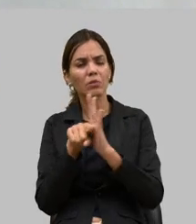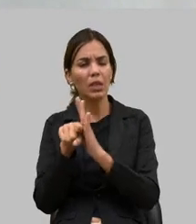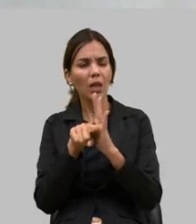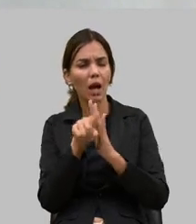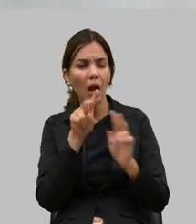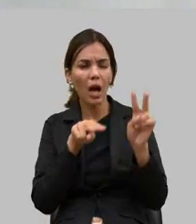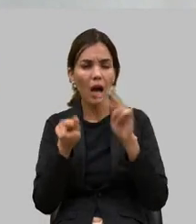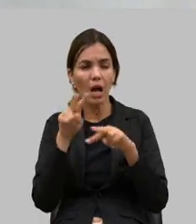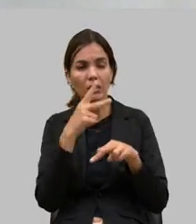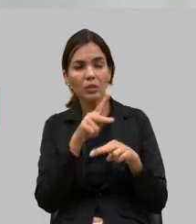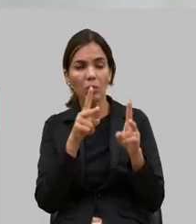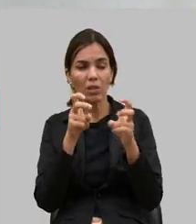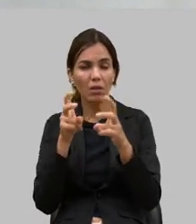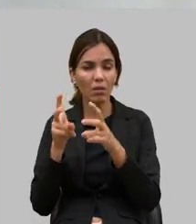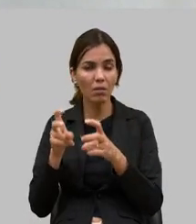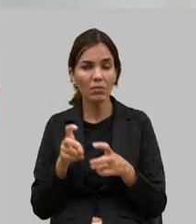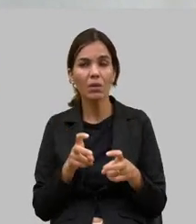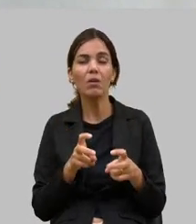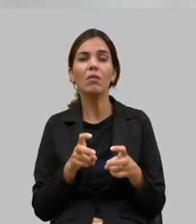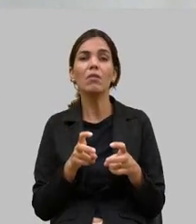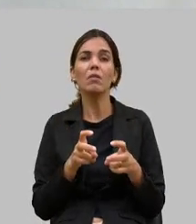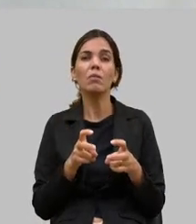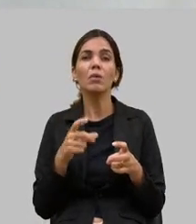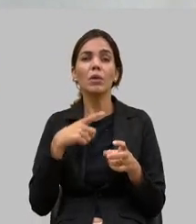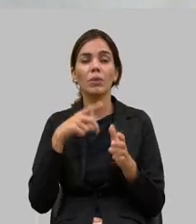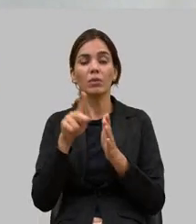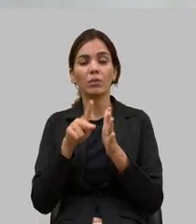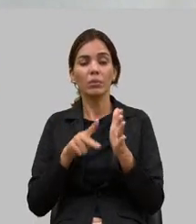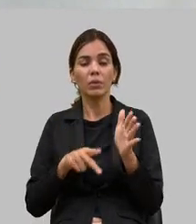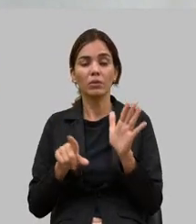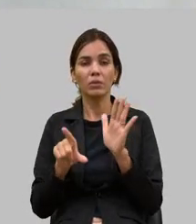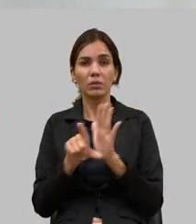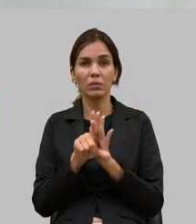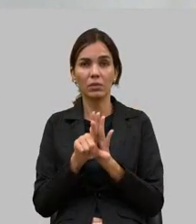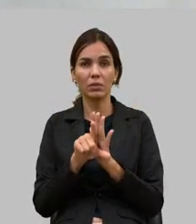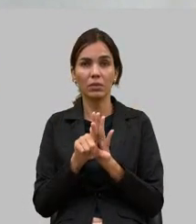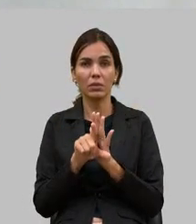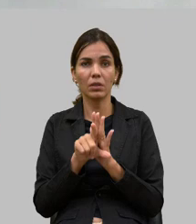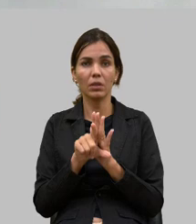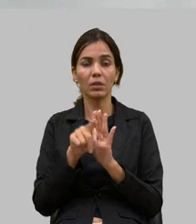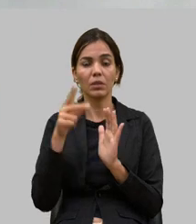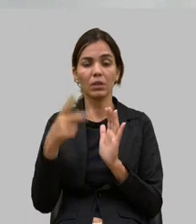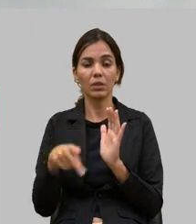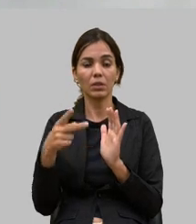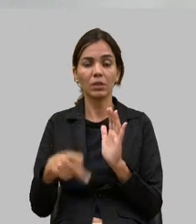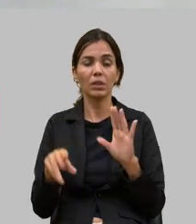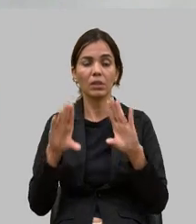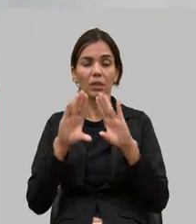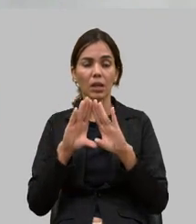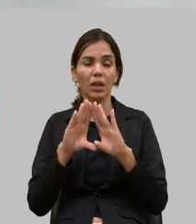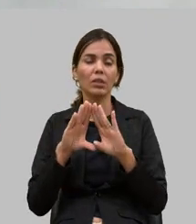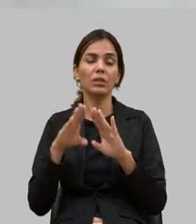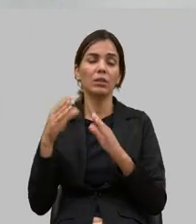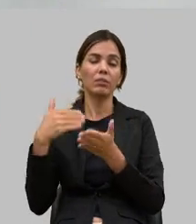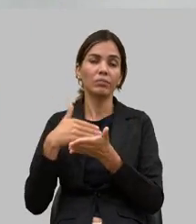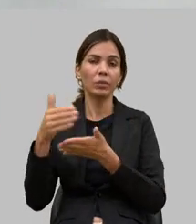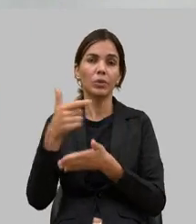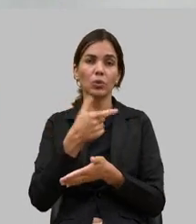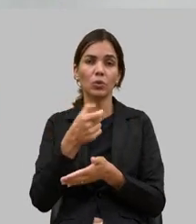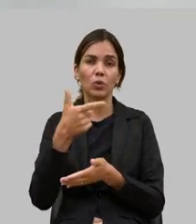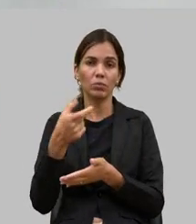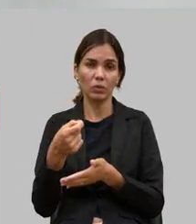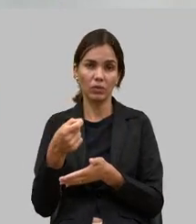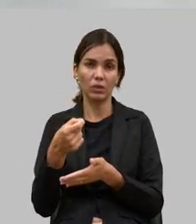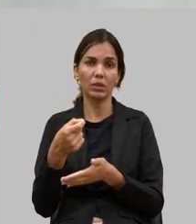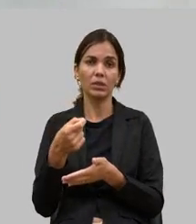do eu tenho um projeto de lei você sabe tramitando nessa casa desde 2020 em que